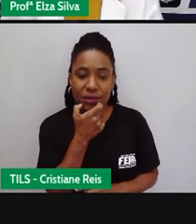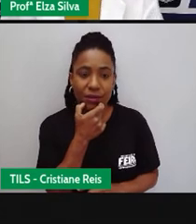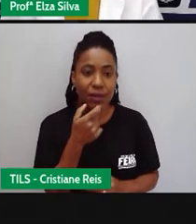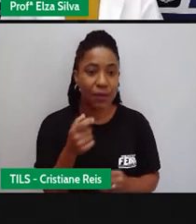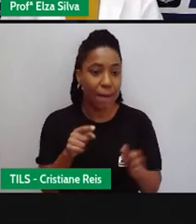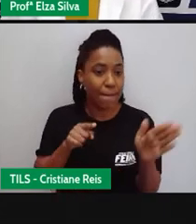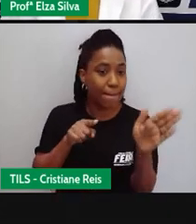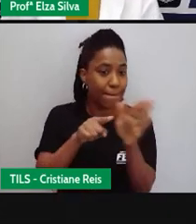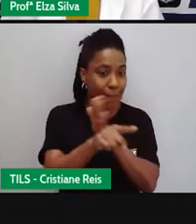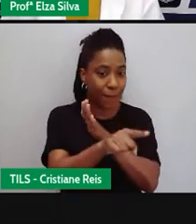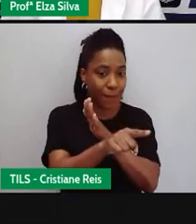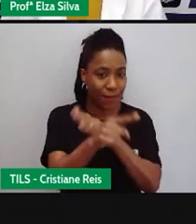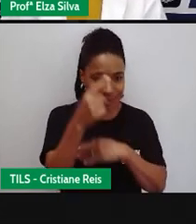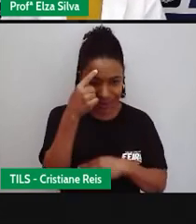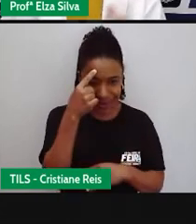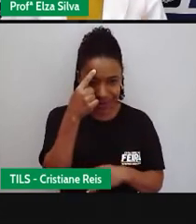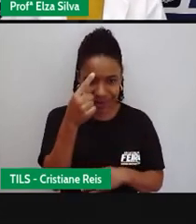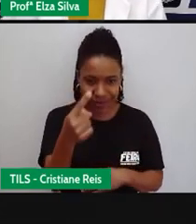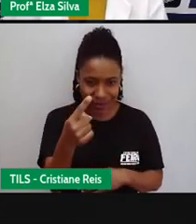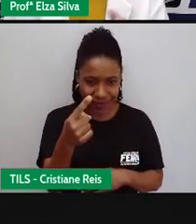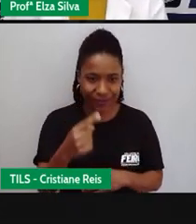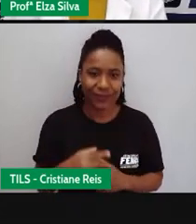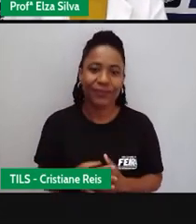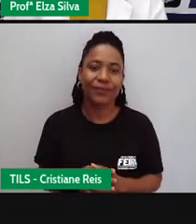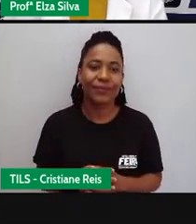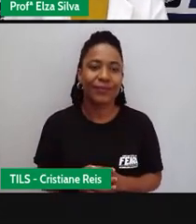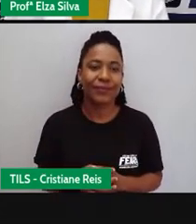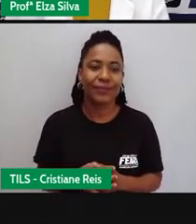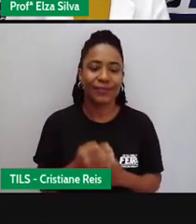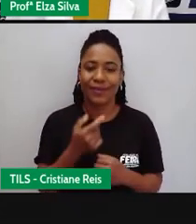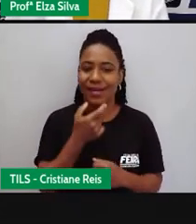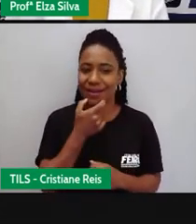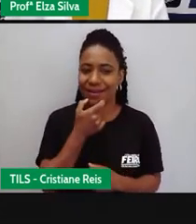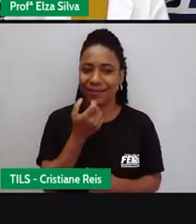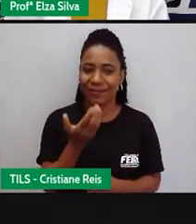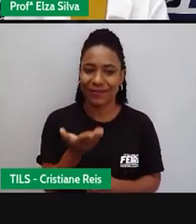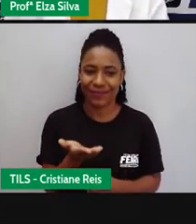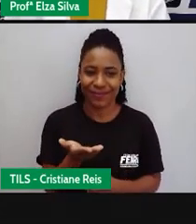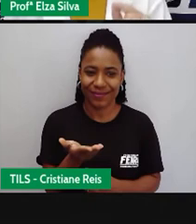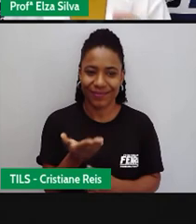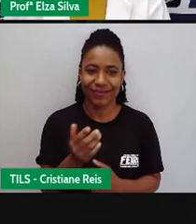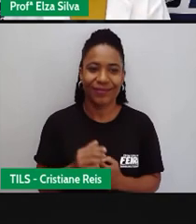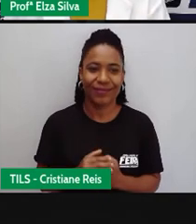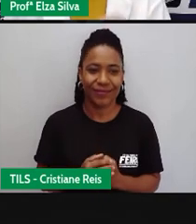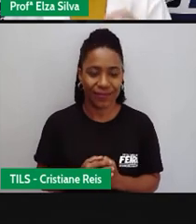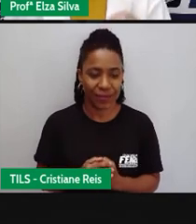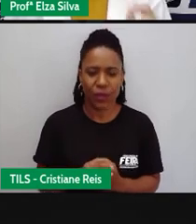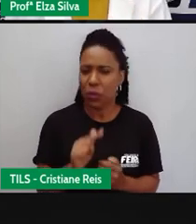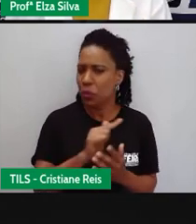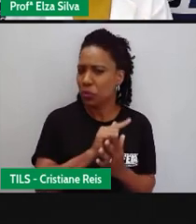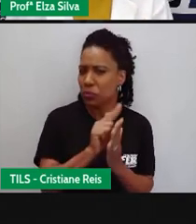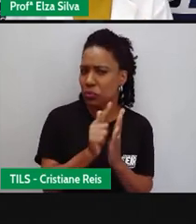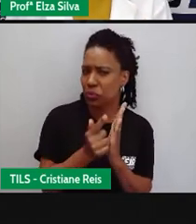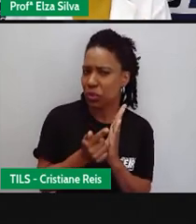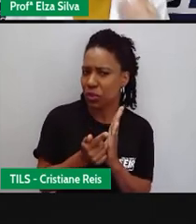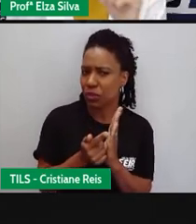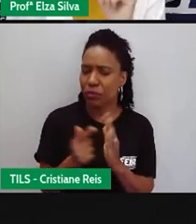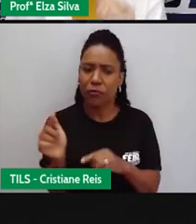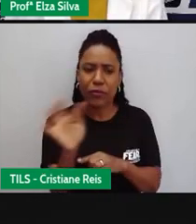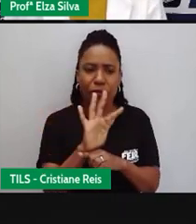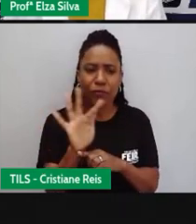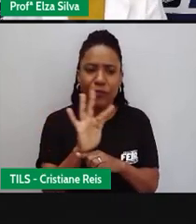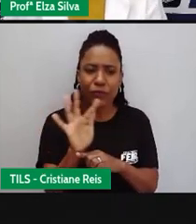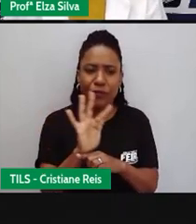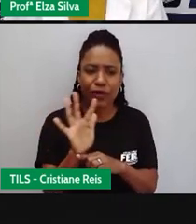perguntas What kind of movies do you like? Qual gênero Qual tipo de filmes